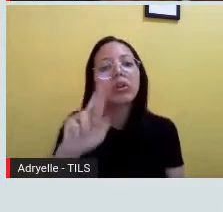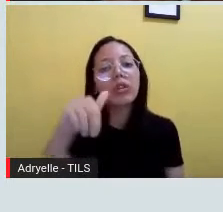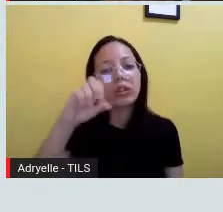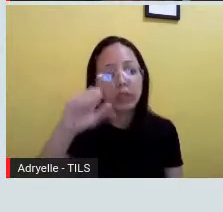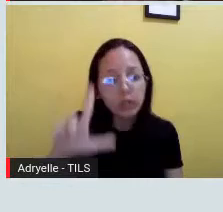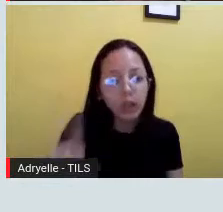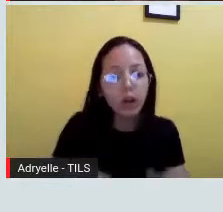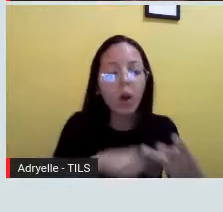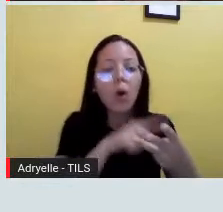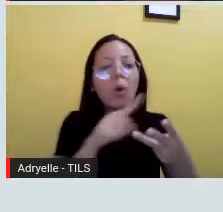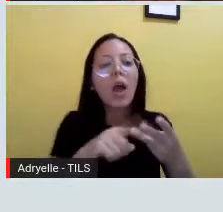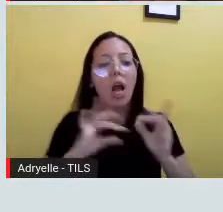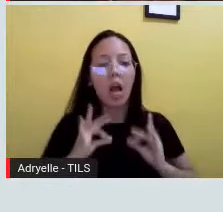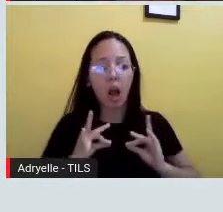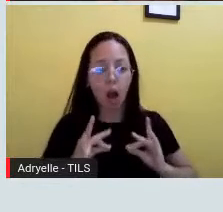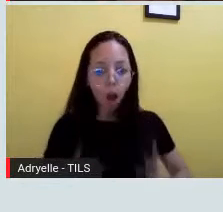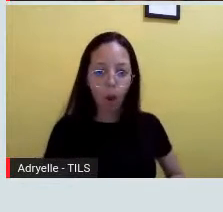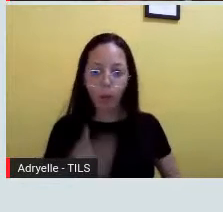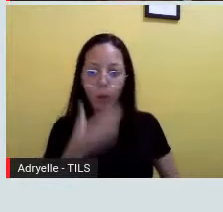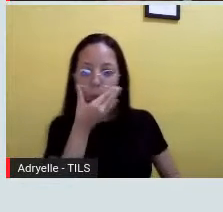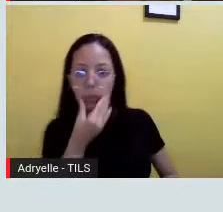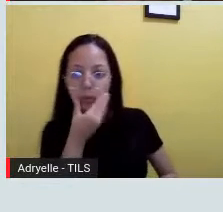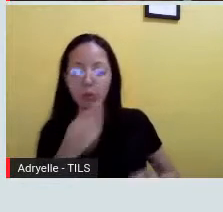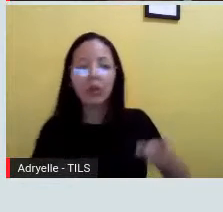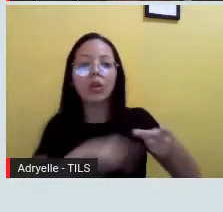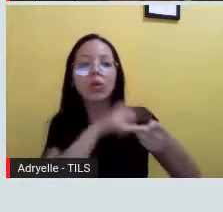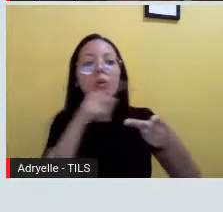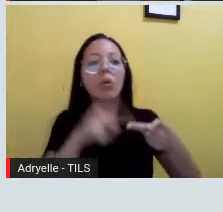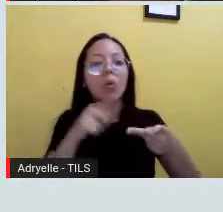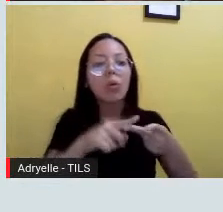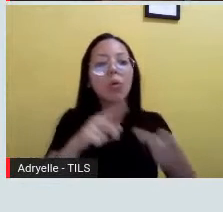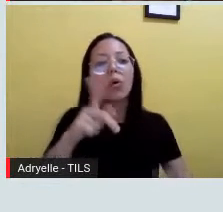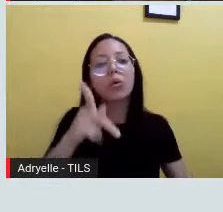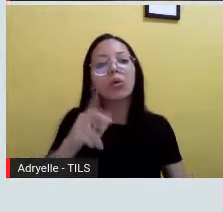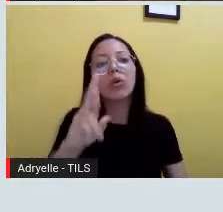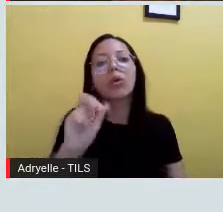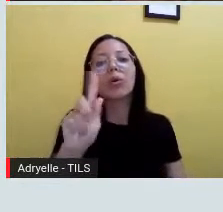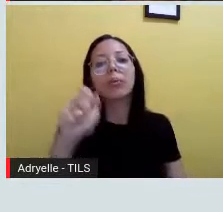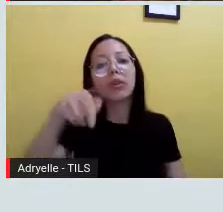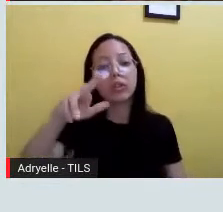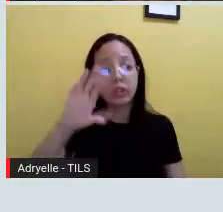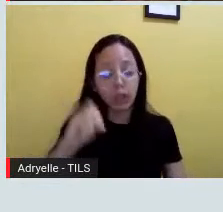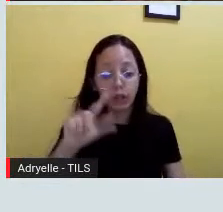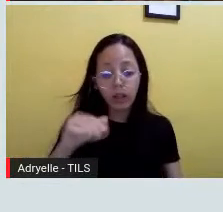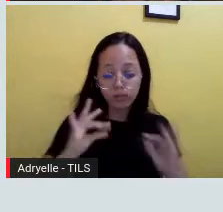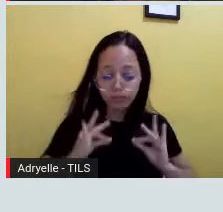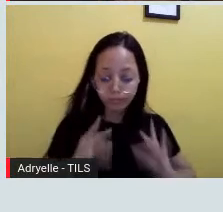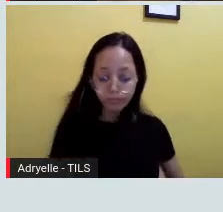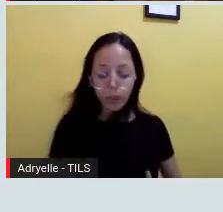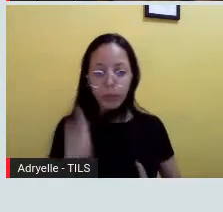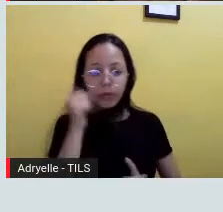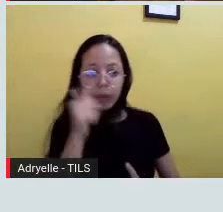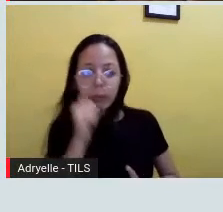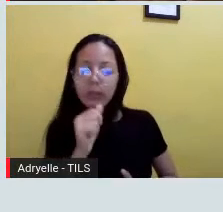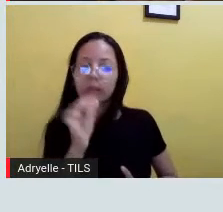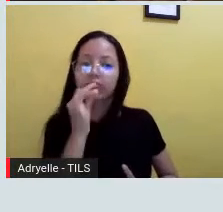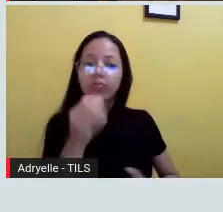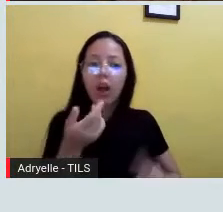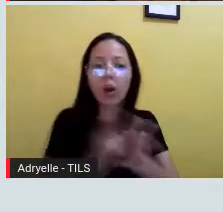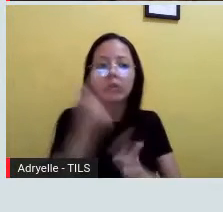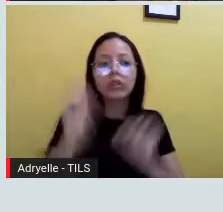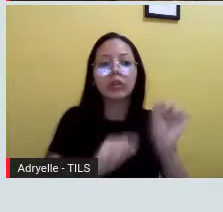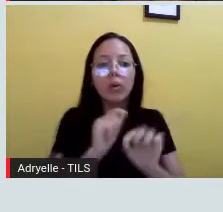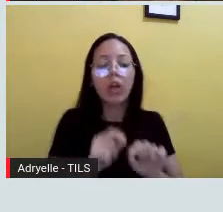hormônio masculino, progesterona e estrógeno é o hormônio feminino, tá? Que atua tanto no processo de ovulação, quanto no processo da